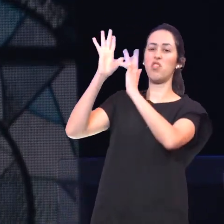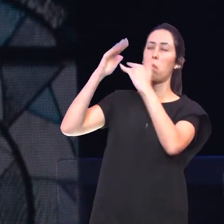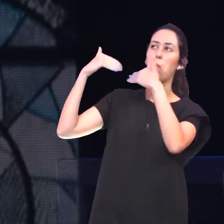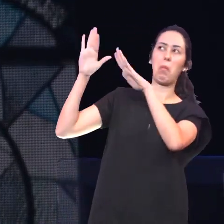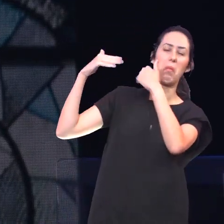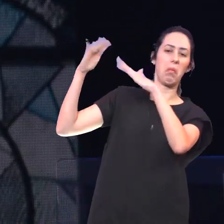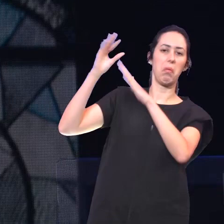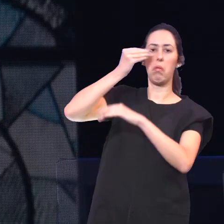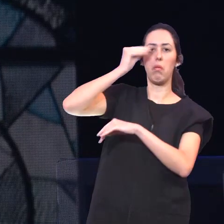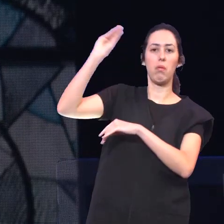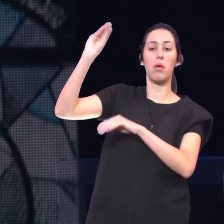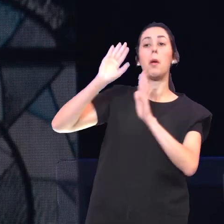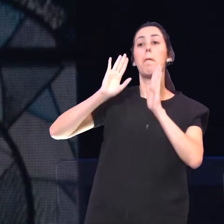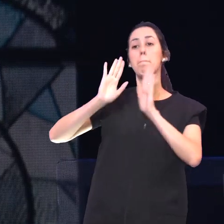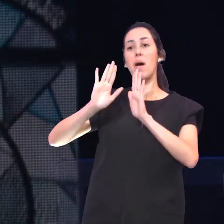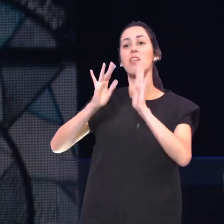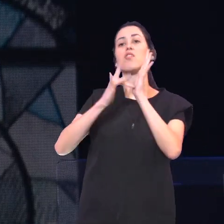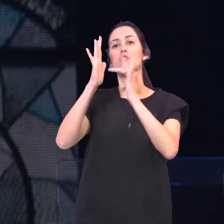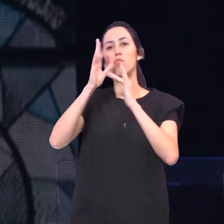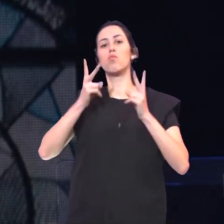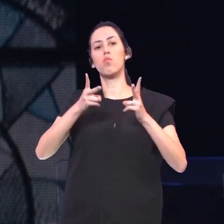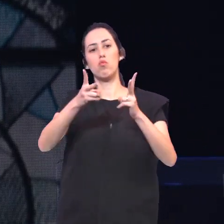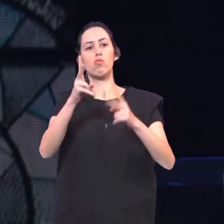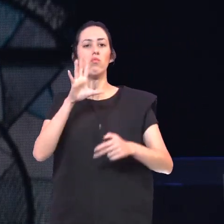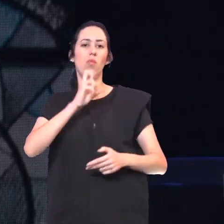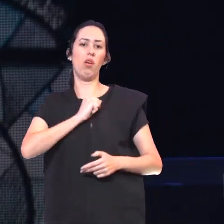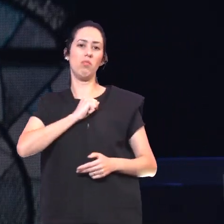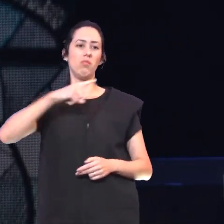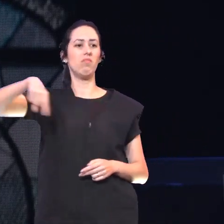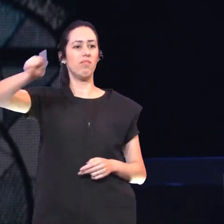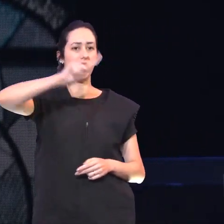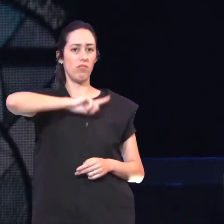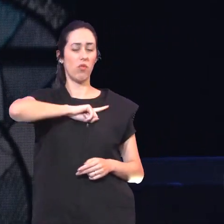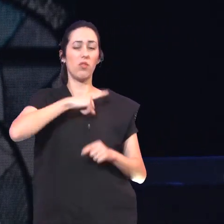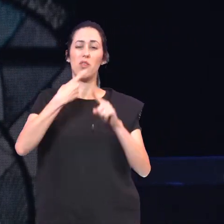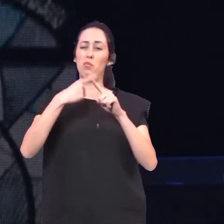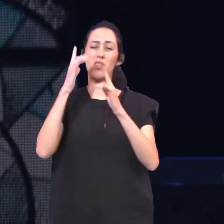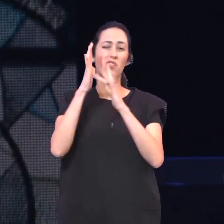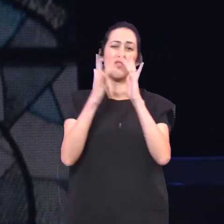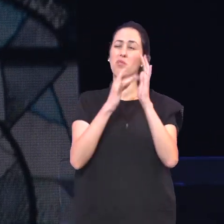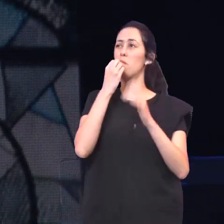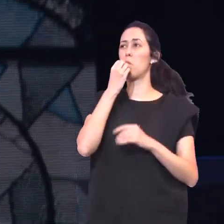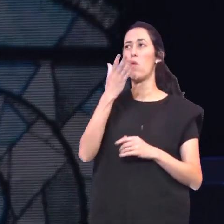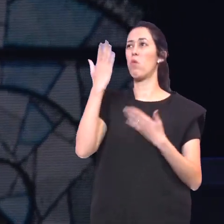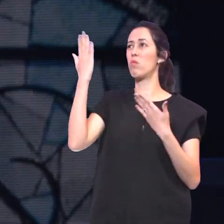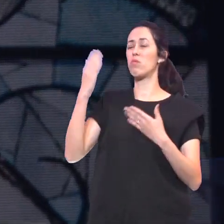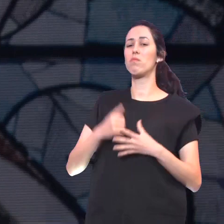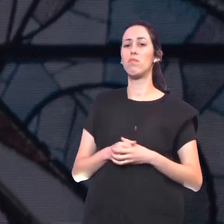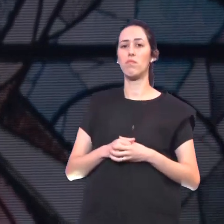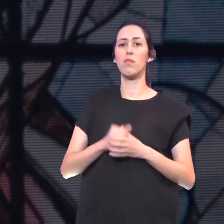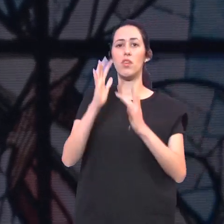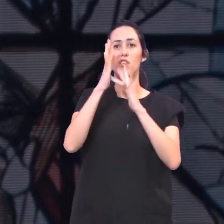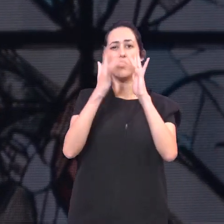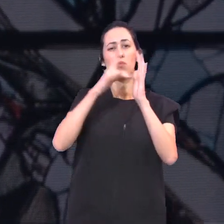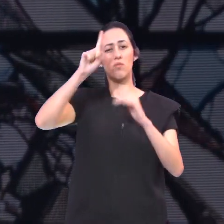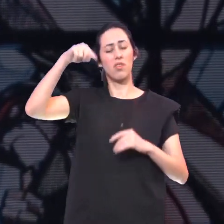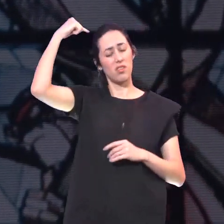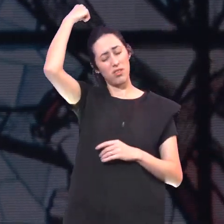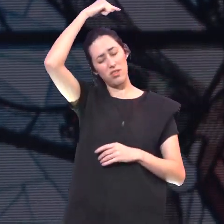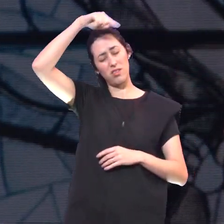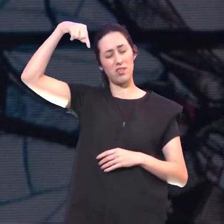Continua Nos amando Porque Jesus é bom Jesus é santo